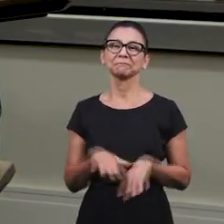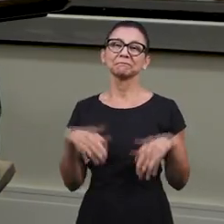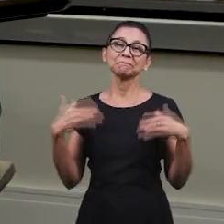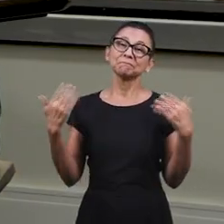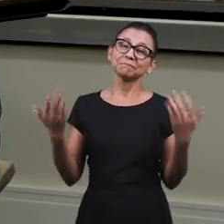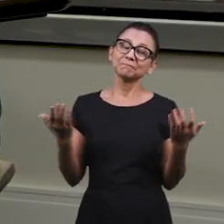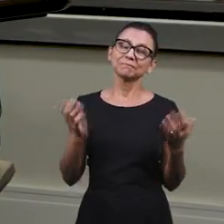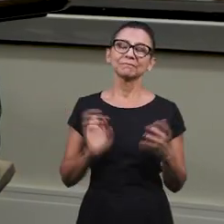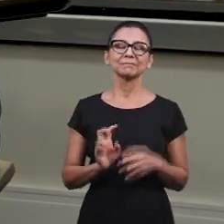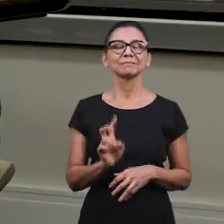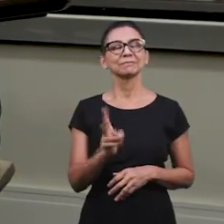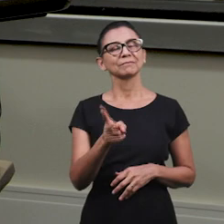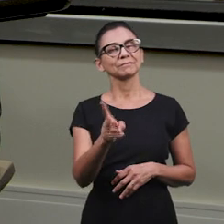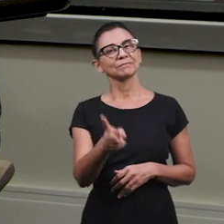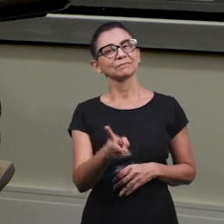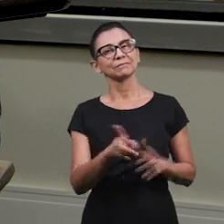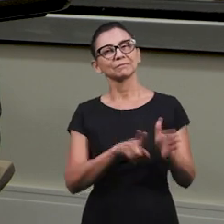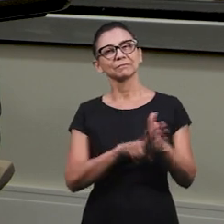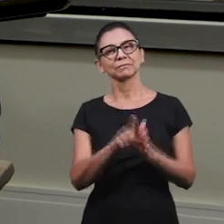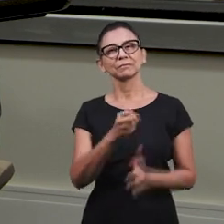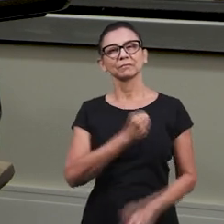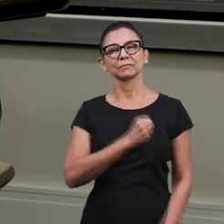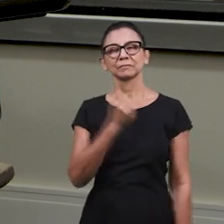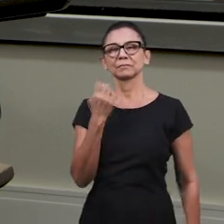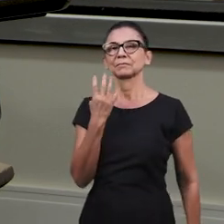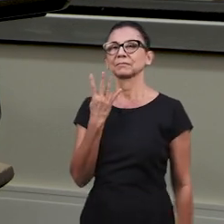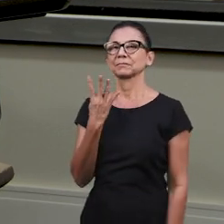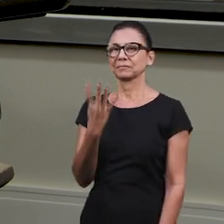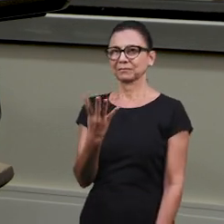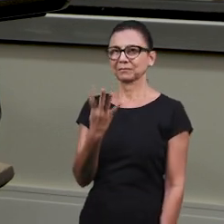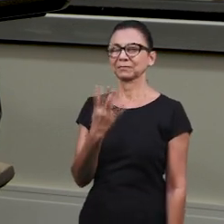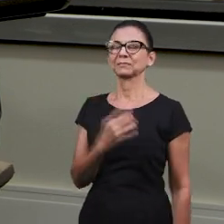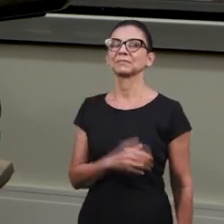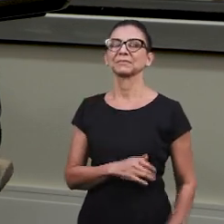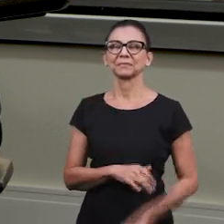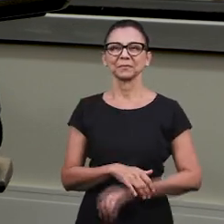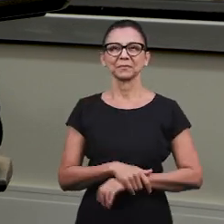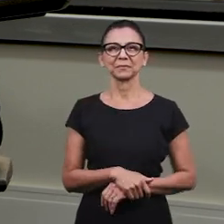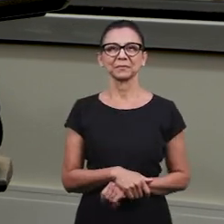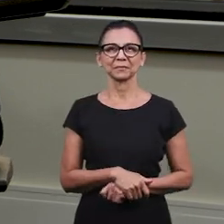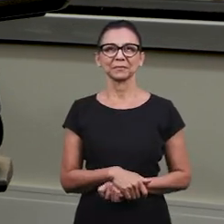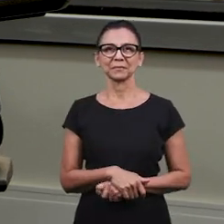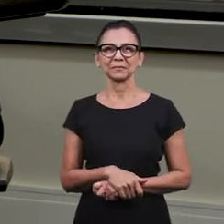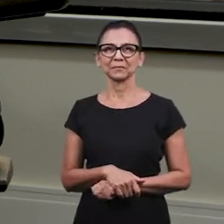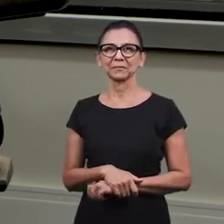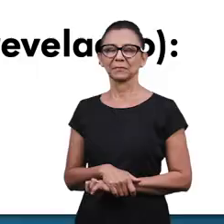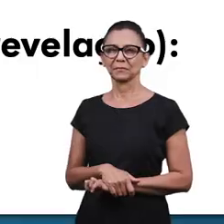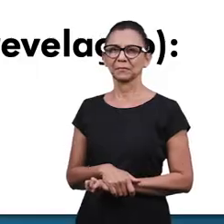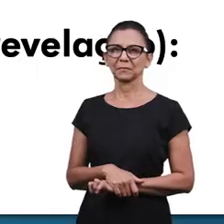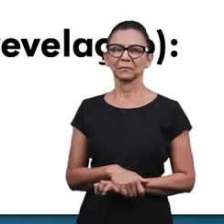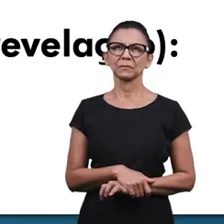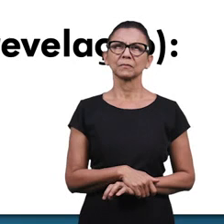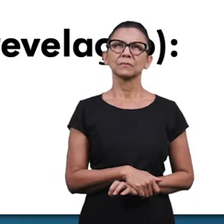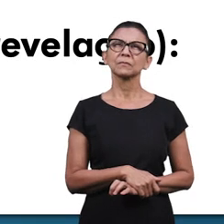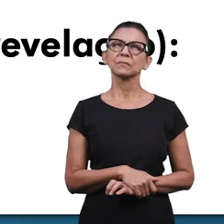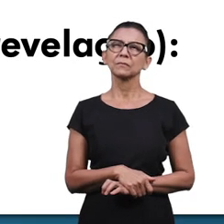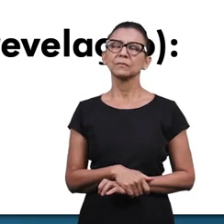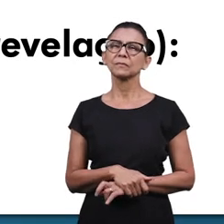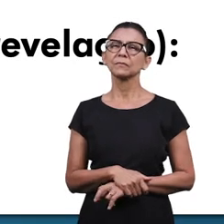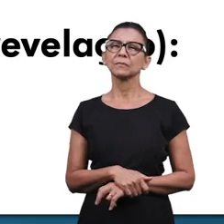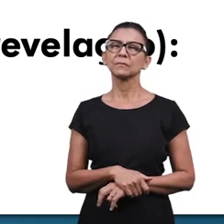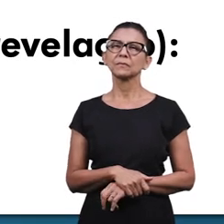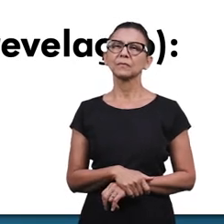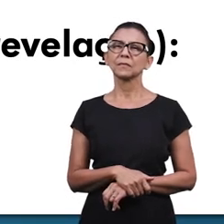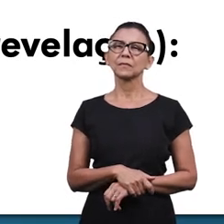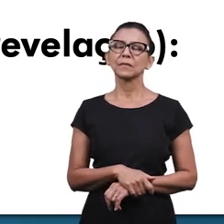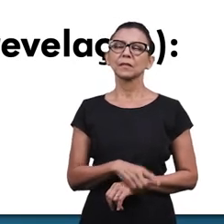Deus. Então, irmãos, vamos prosseguir e vamos à pergunta número 4 agora. A pergunta 4, ela diz o seguinte,